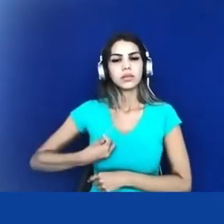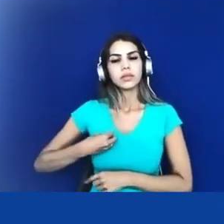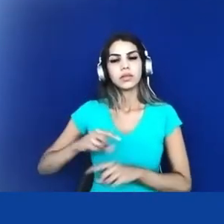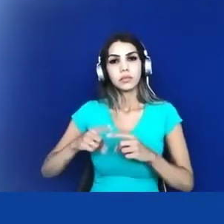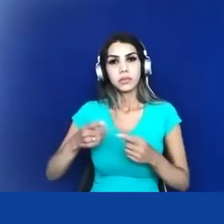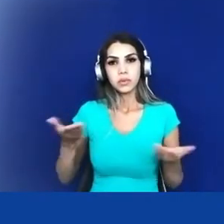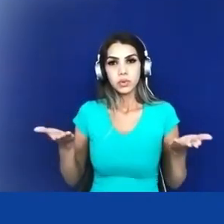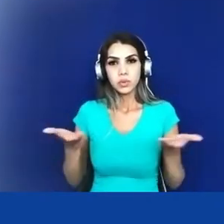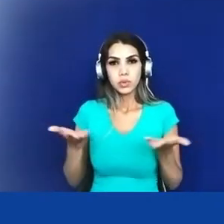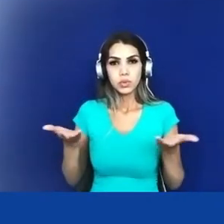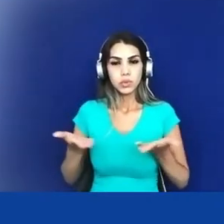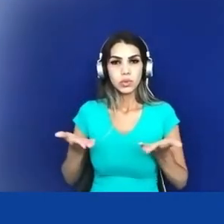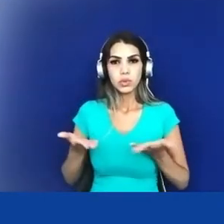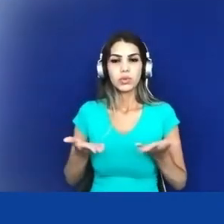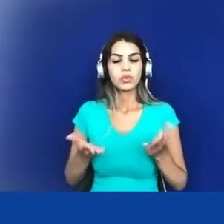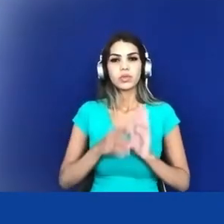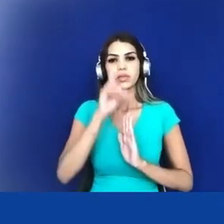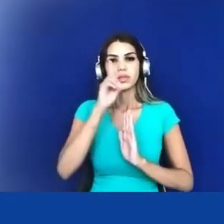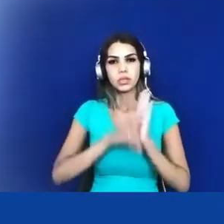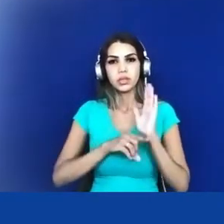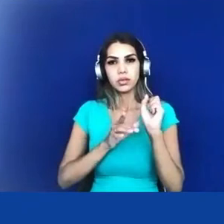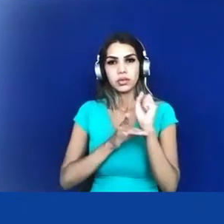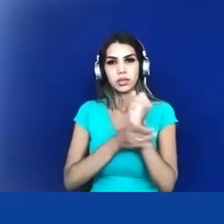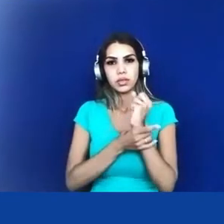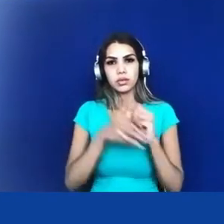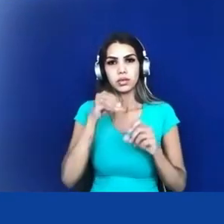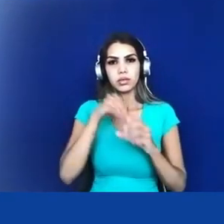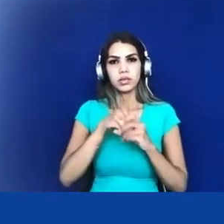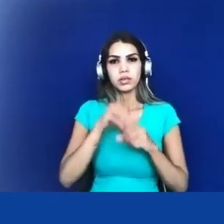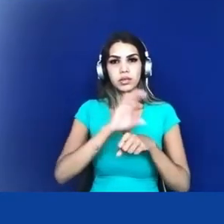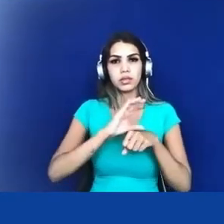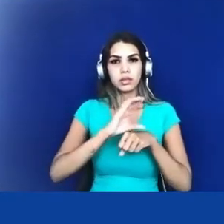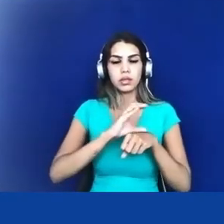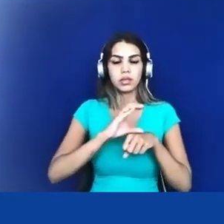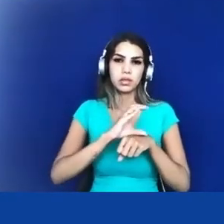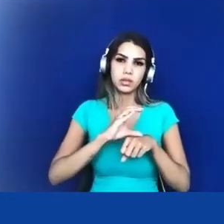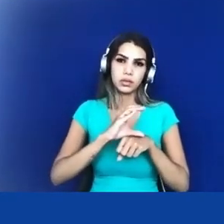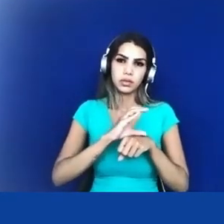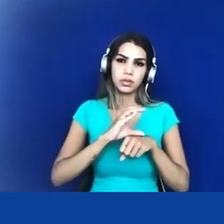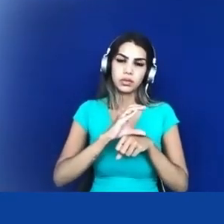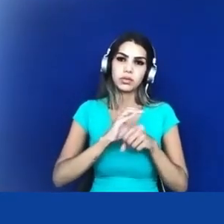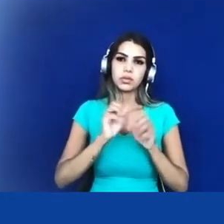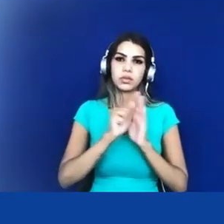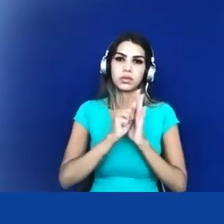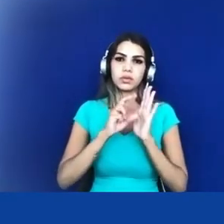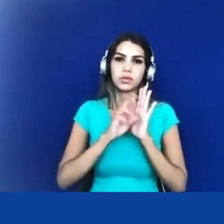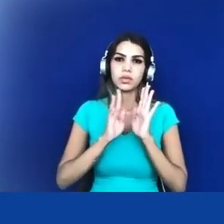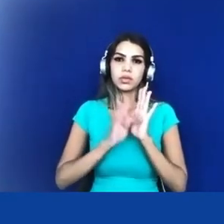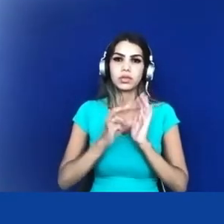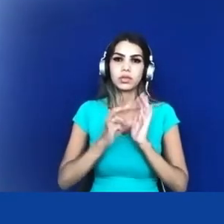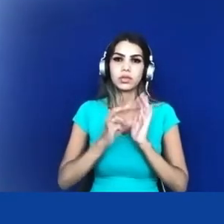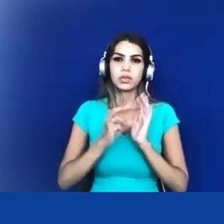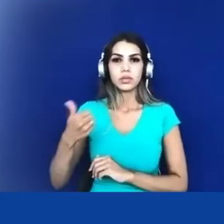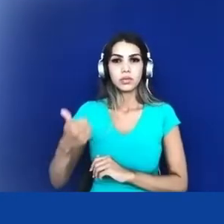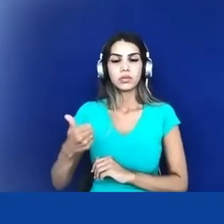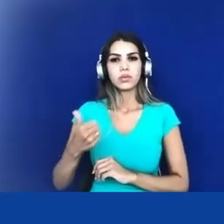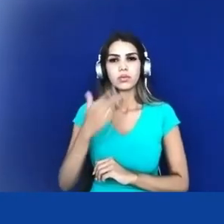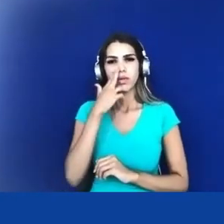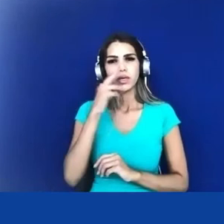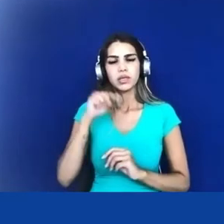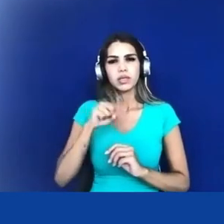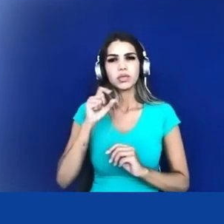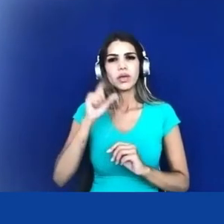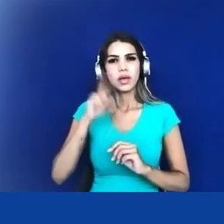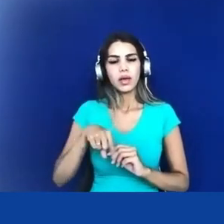direito que é assegurado na Constituição Federal do artigo 231 também é colocado como um ponto de retirada de